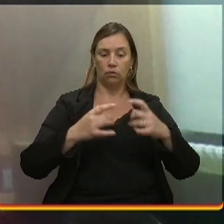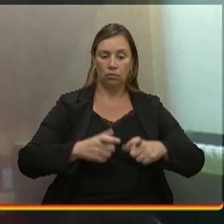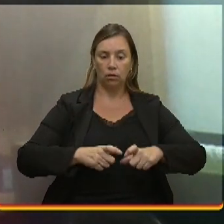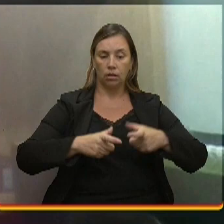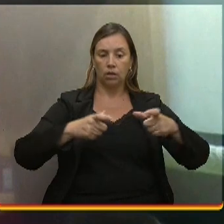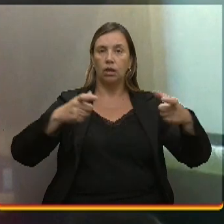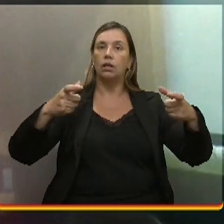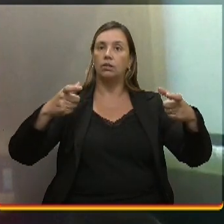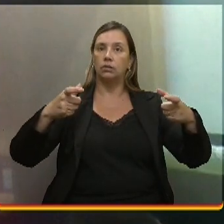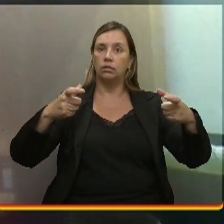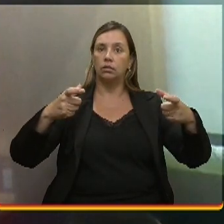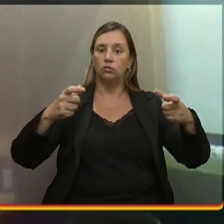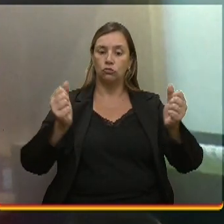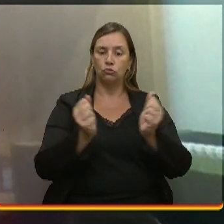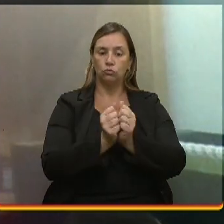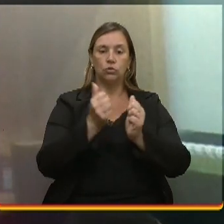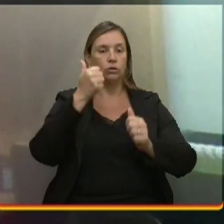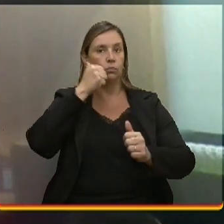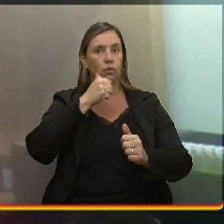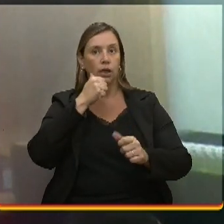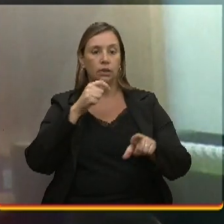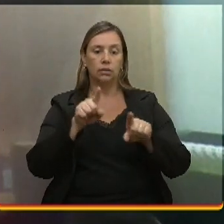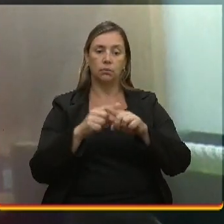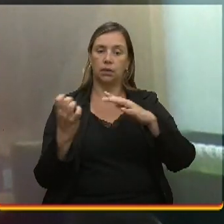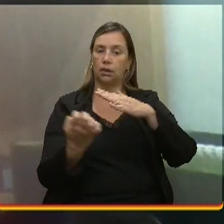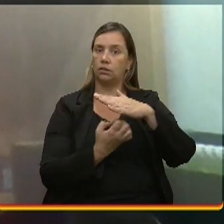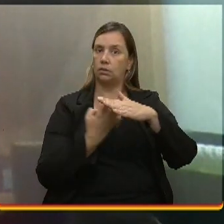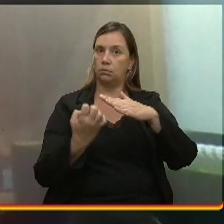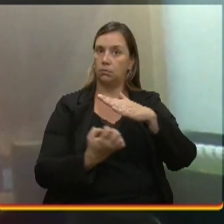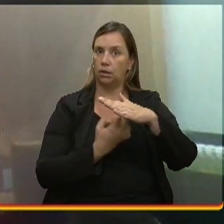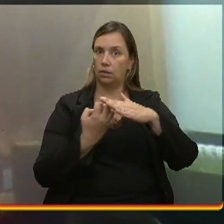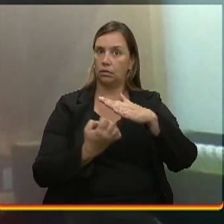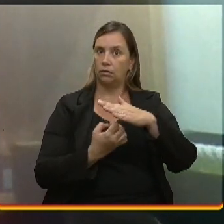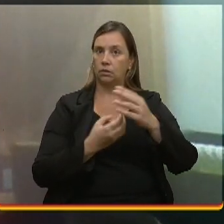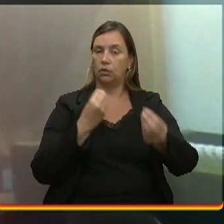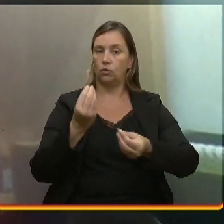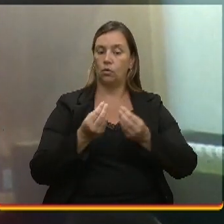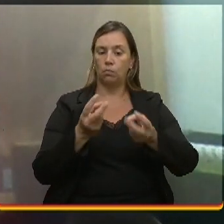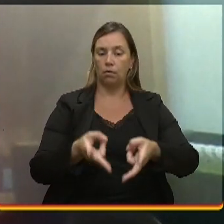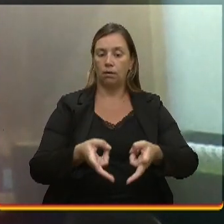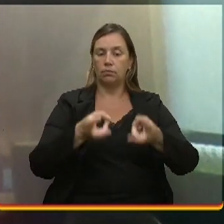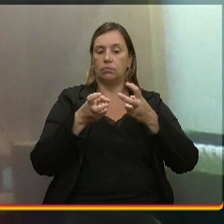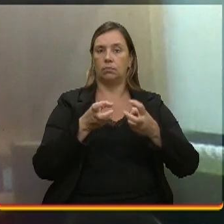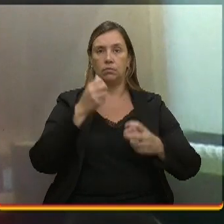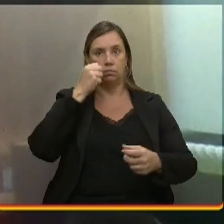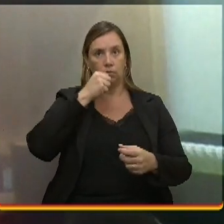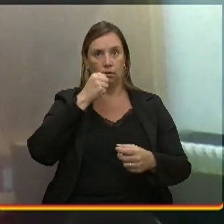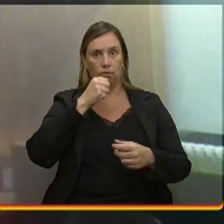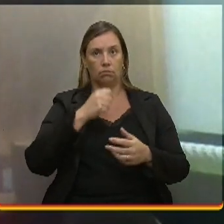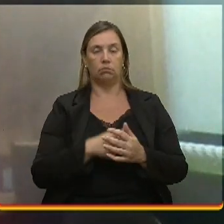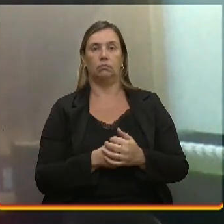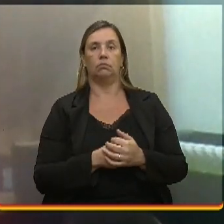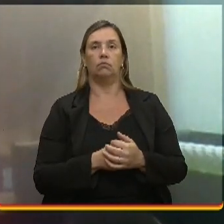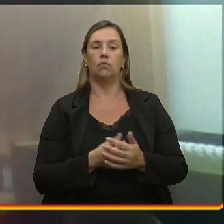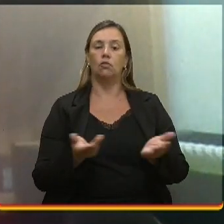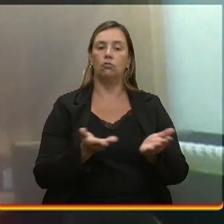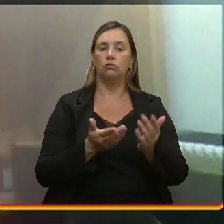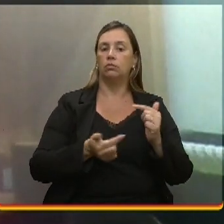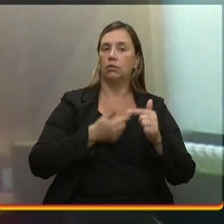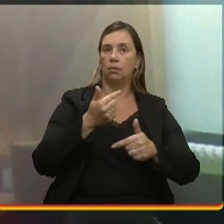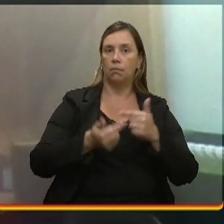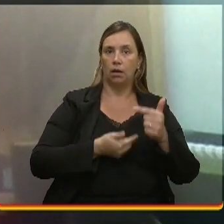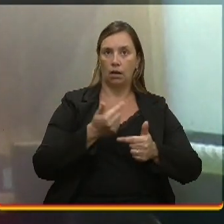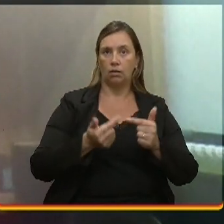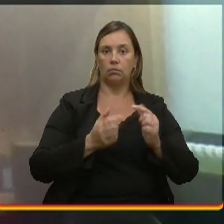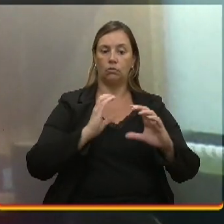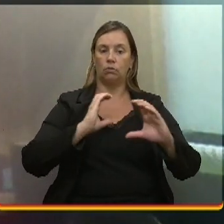mulheres e entre as empresas. Como as empresas recebem essas mulheres. Então, muito mais hoje a gente tem trabalhado nessa linha